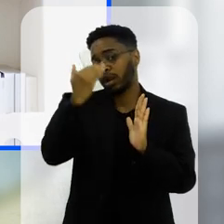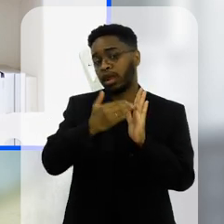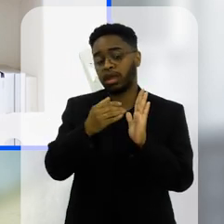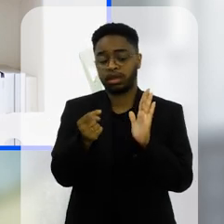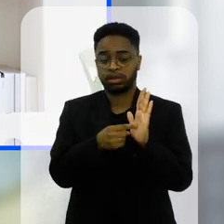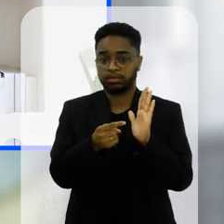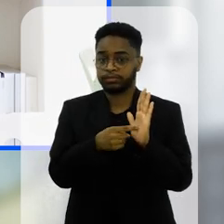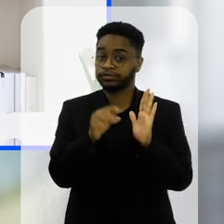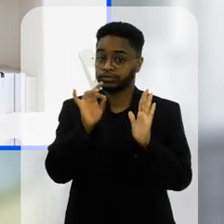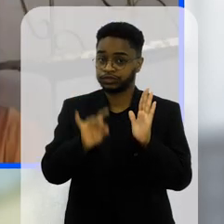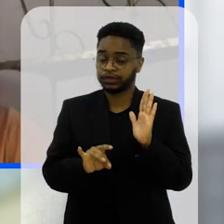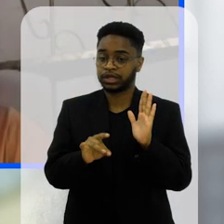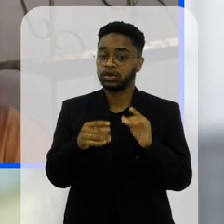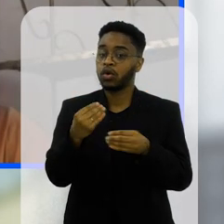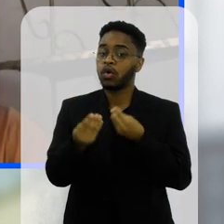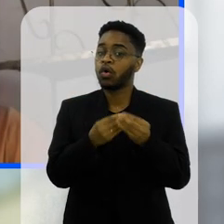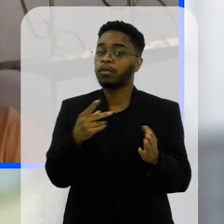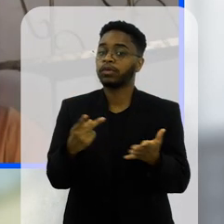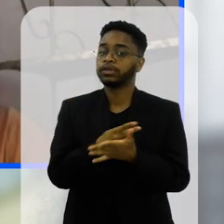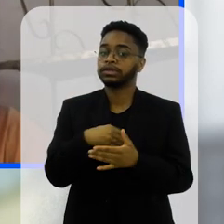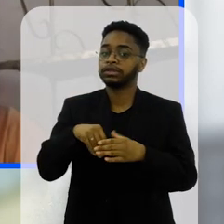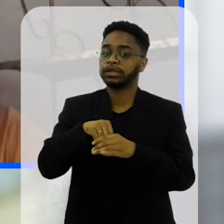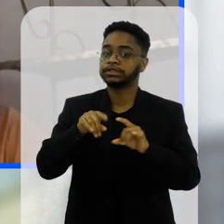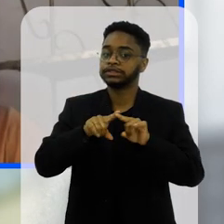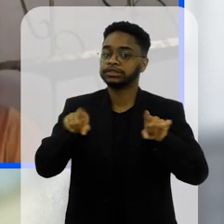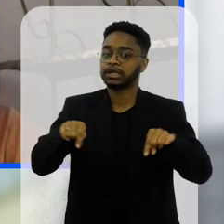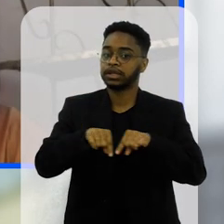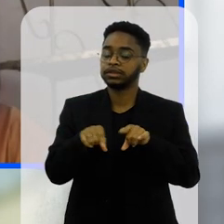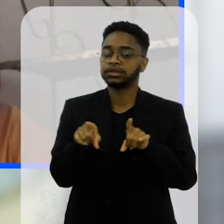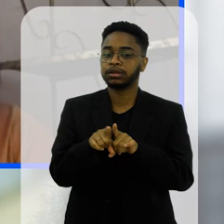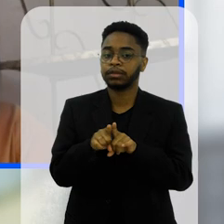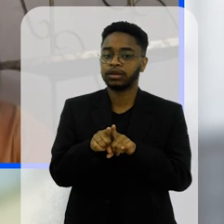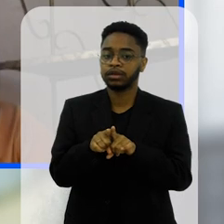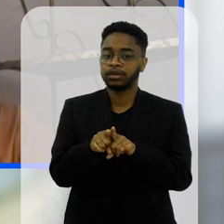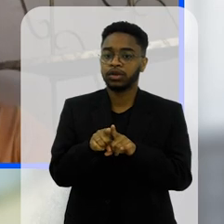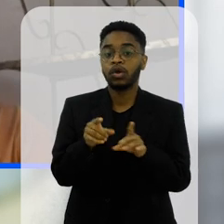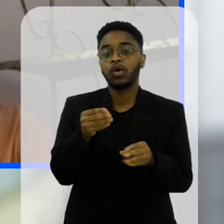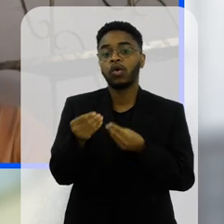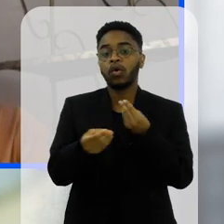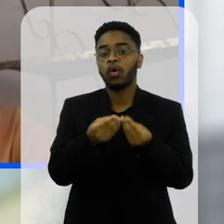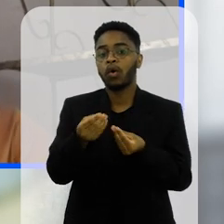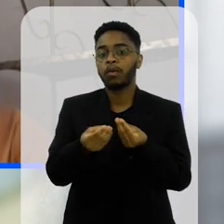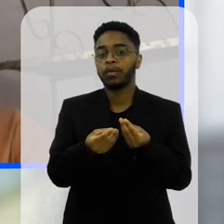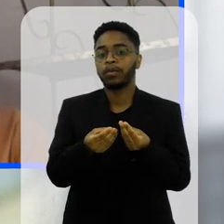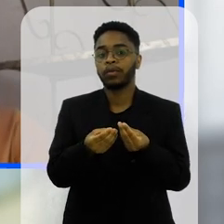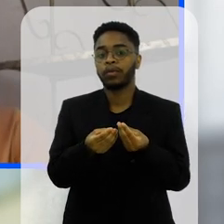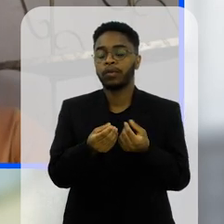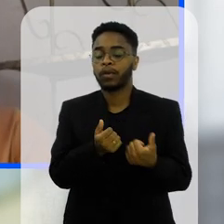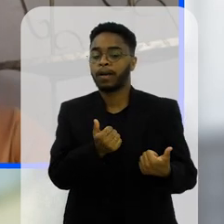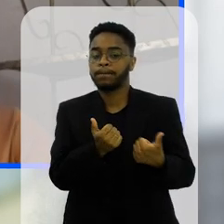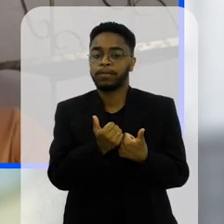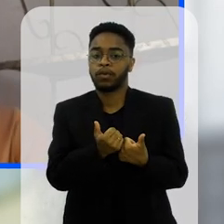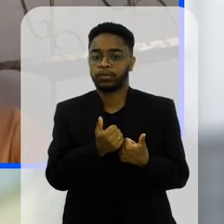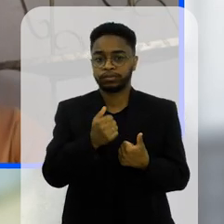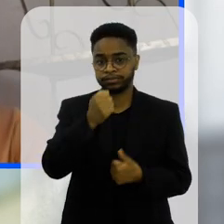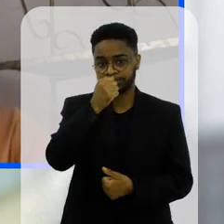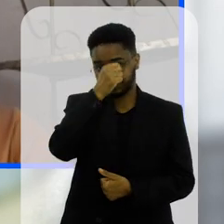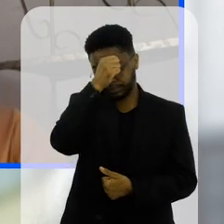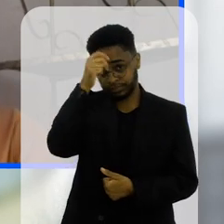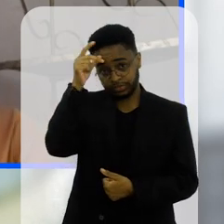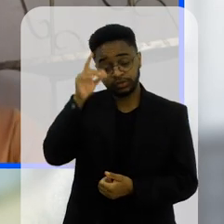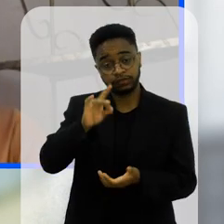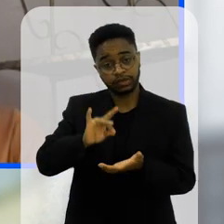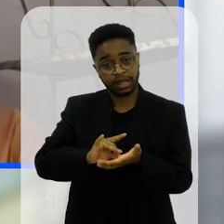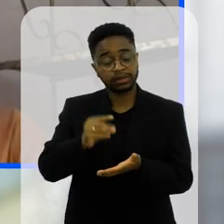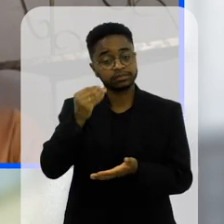cumprida de fato aplicada de fato aí na sala de aula e como é que vai ser esse respaldo aí da prefeitura para que